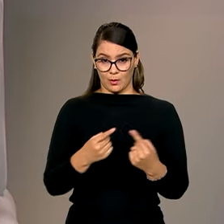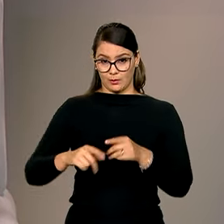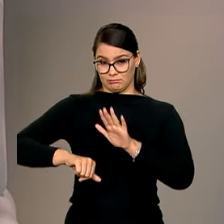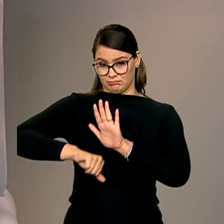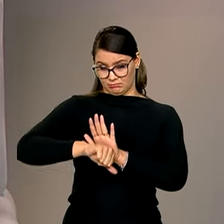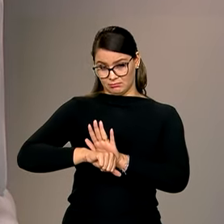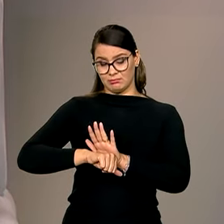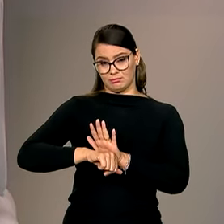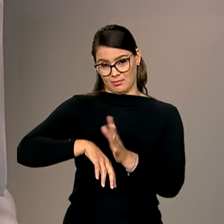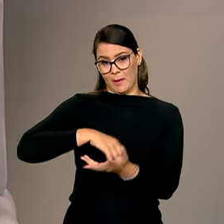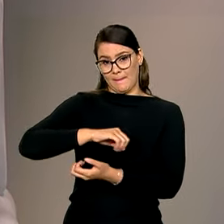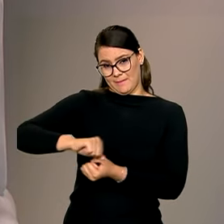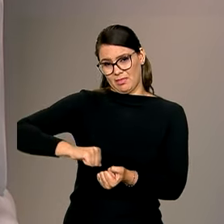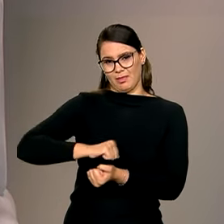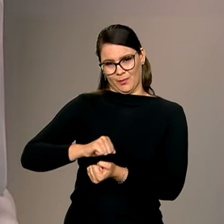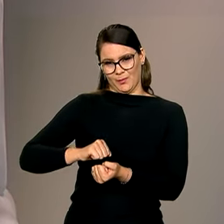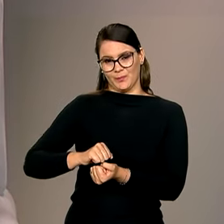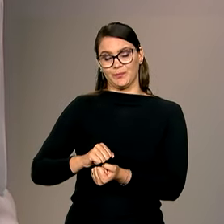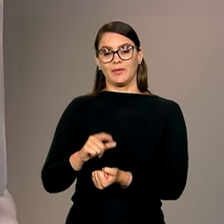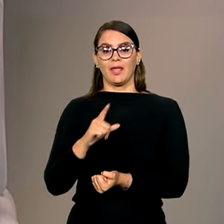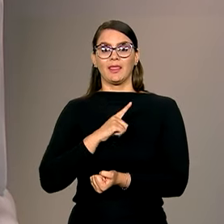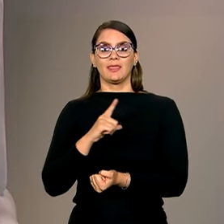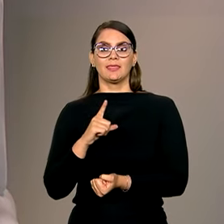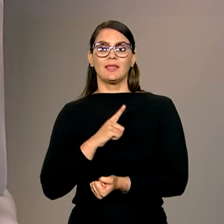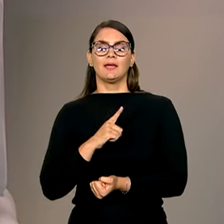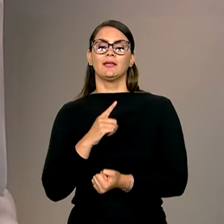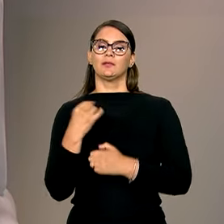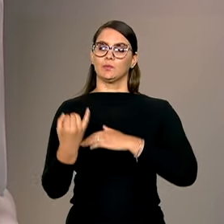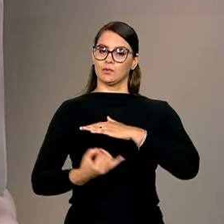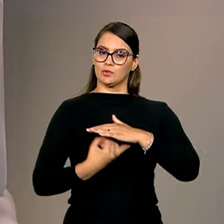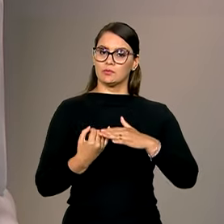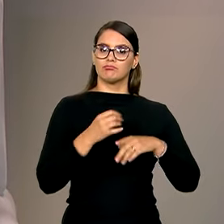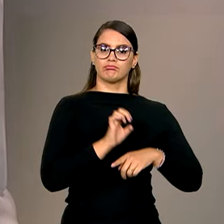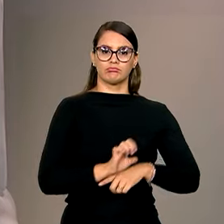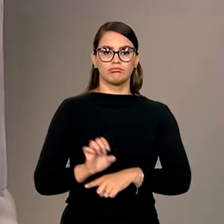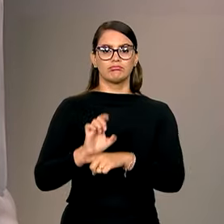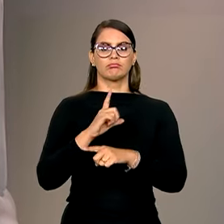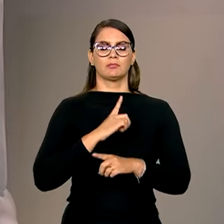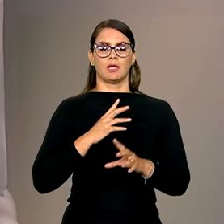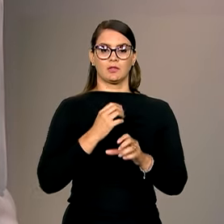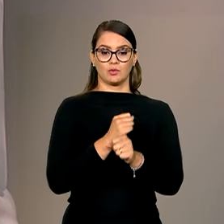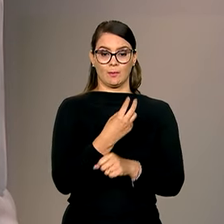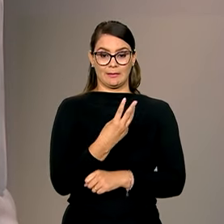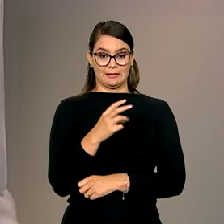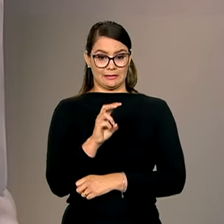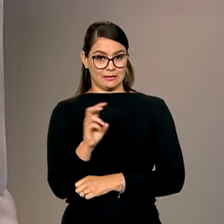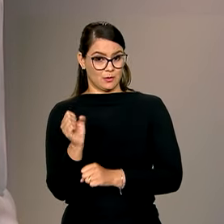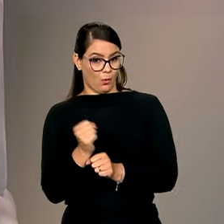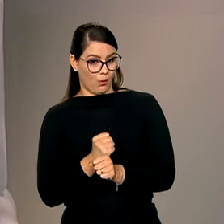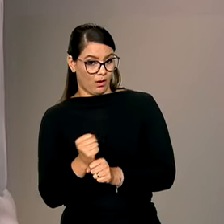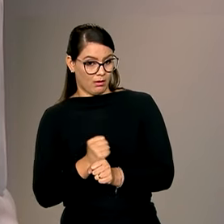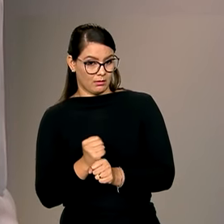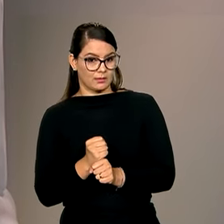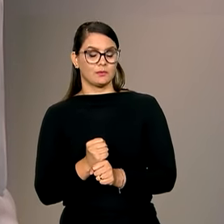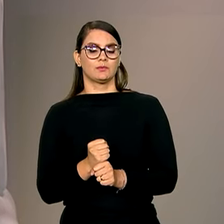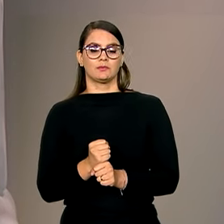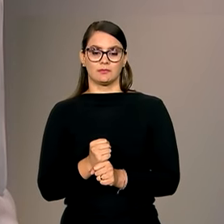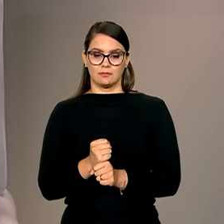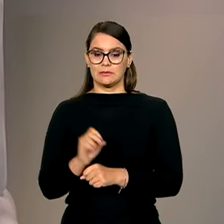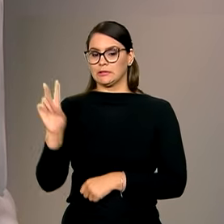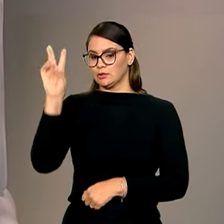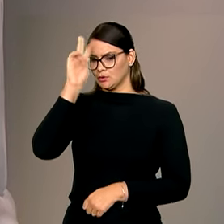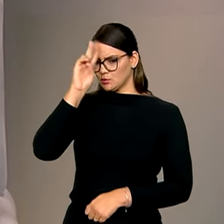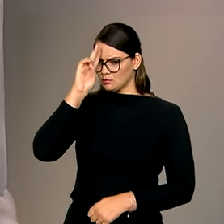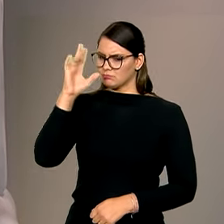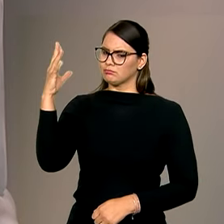ambientais. Nós temos uma instituição de Estado, uma instituição que tem 35 anos de história, uma história